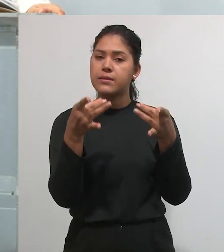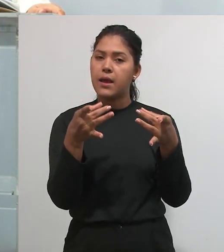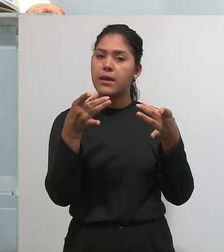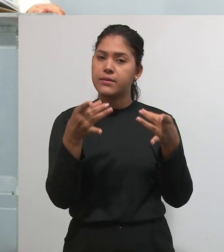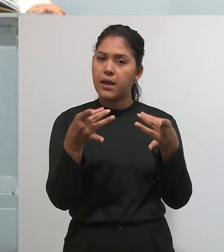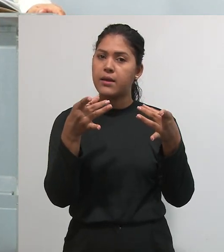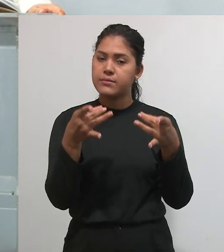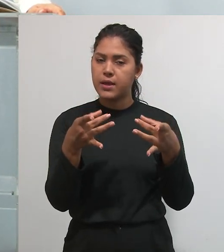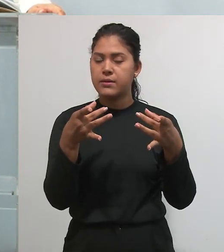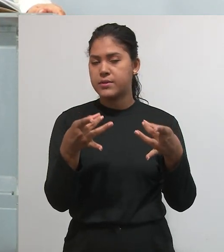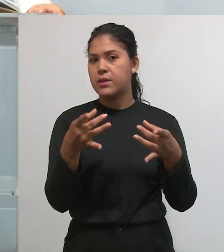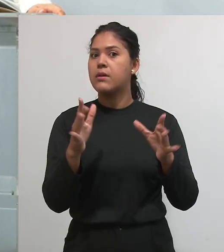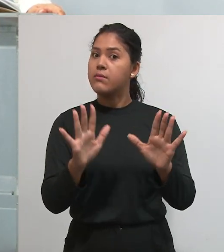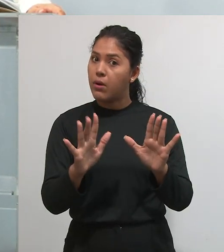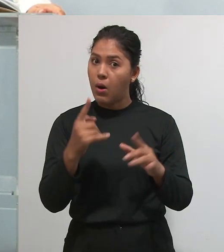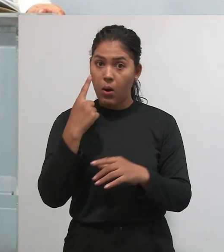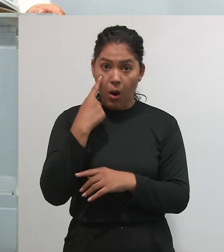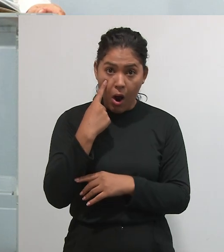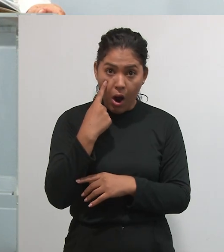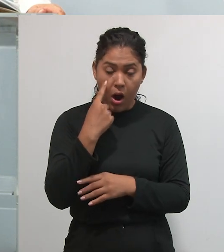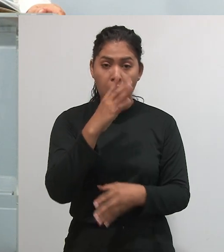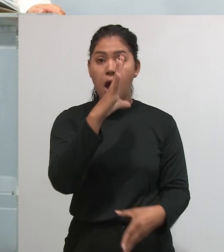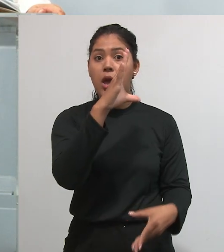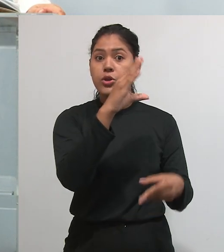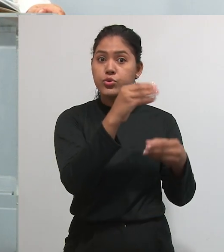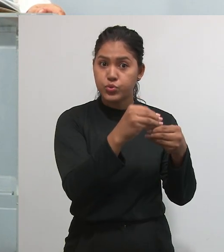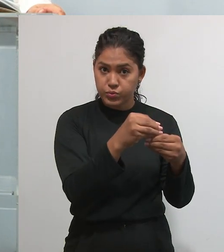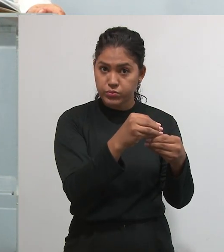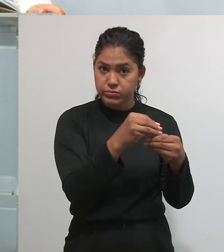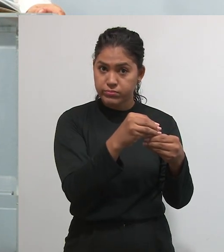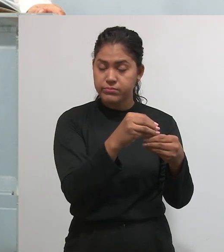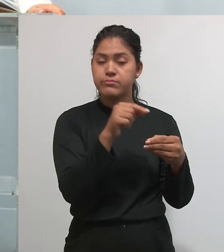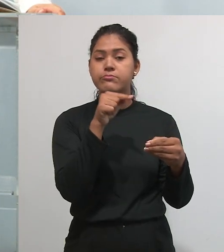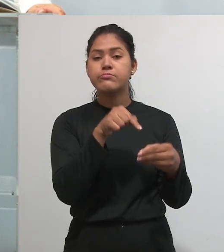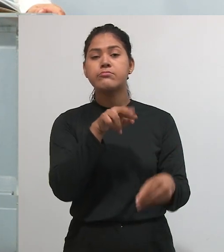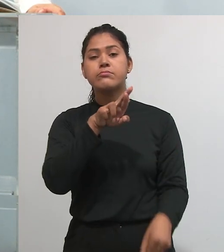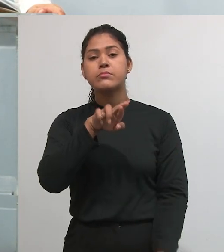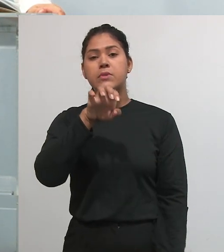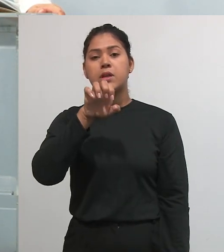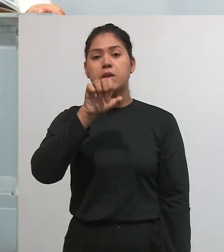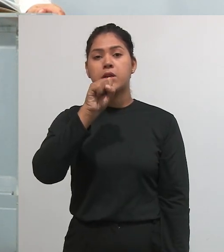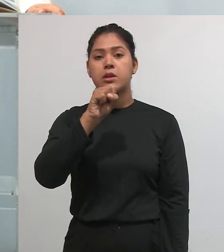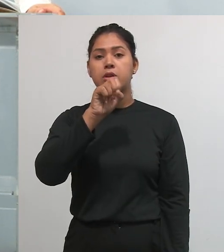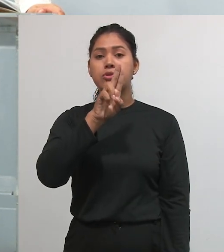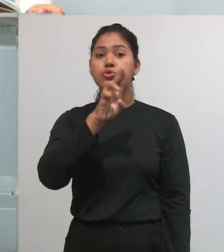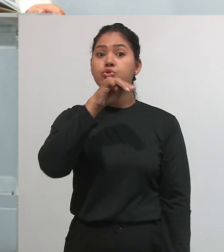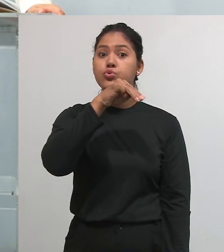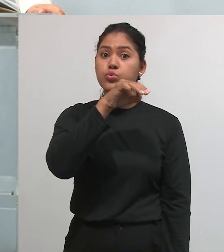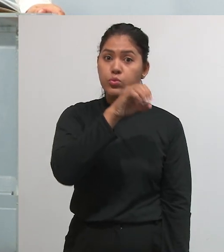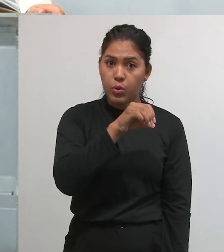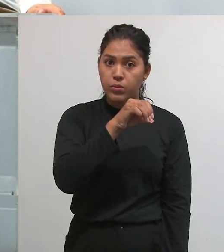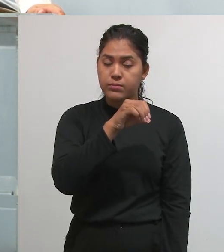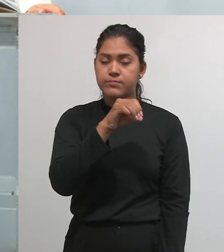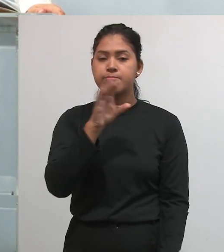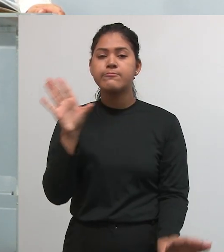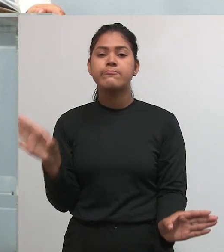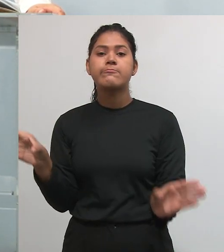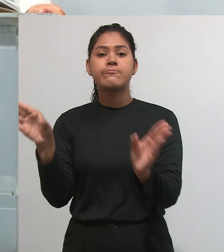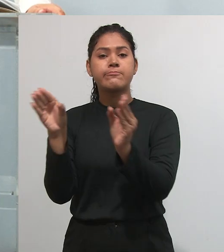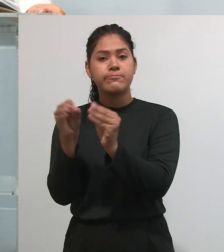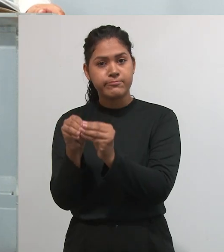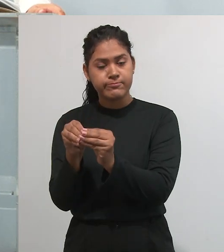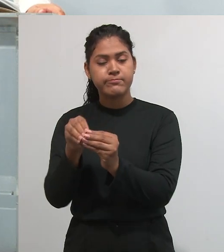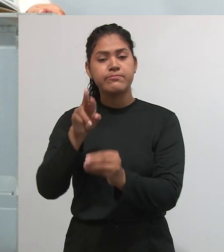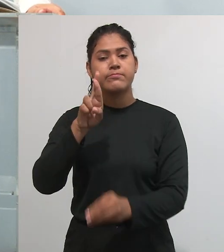É interessante não confundir resenha com resumo. A resenha é mostrar o que o autor escreveu.